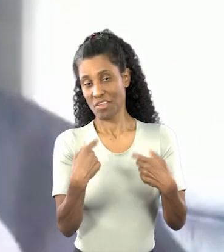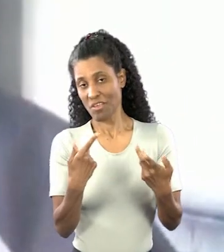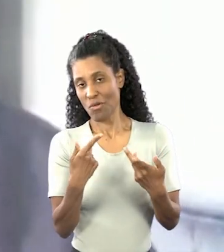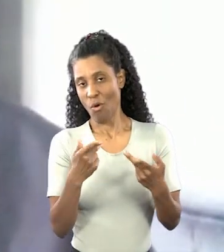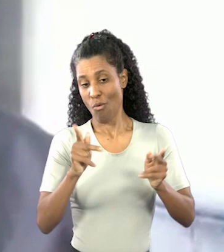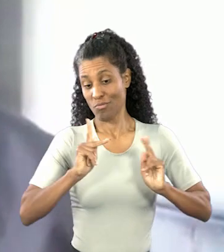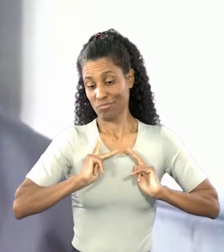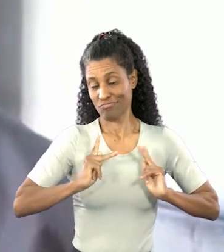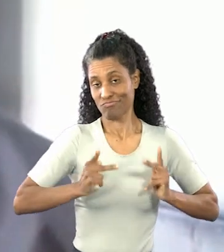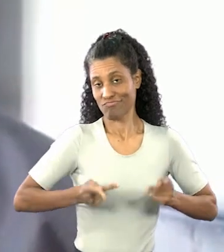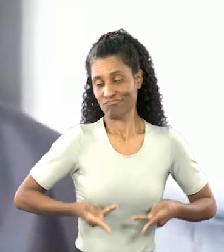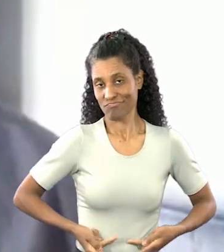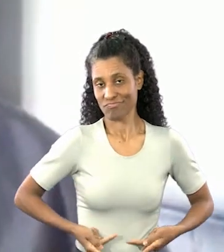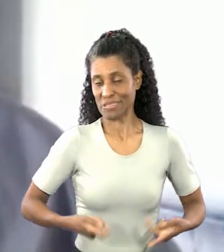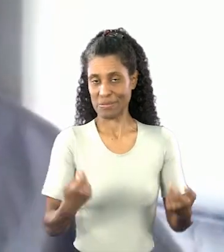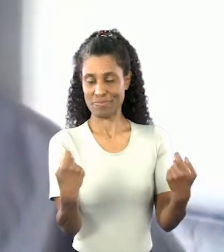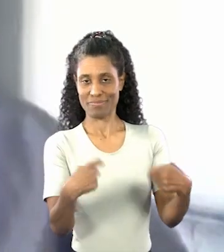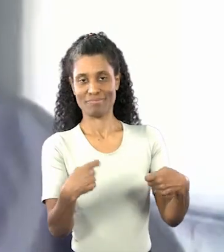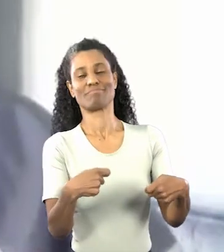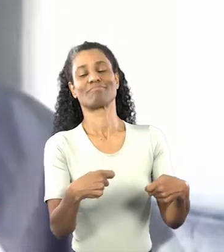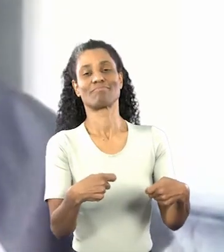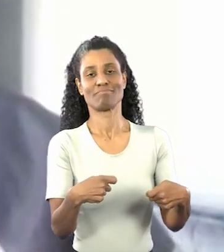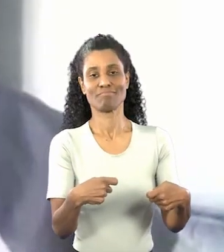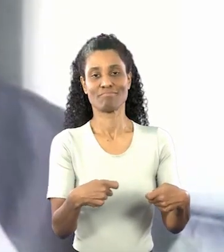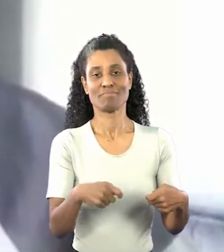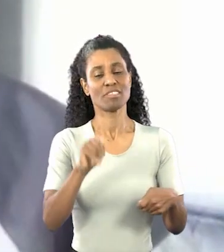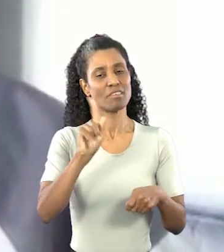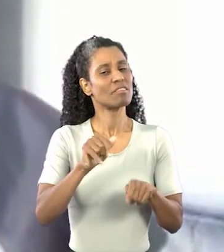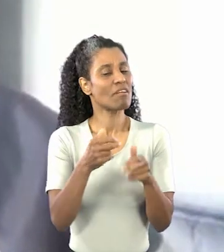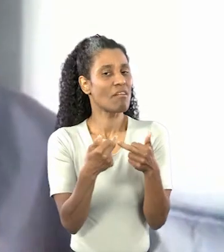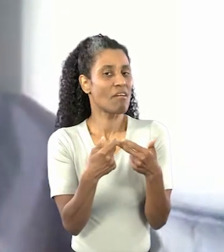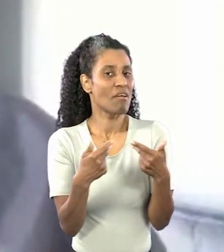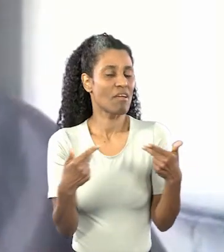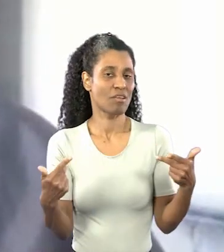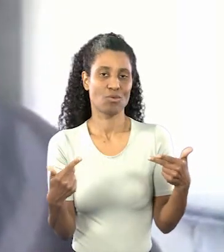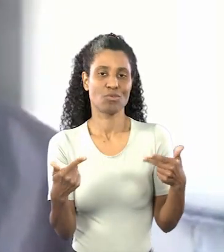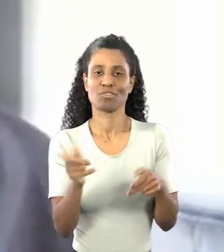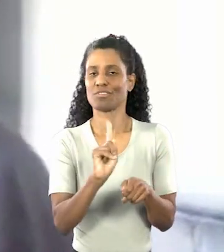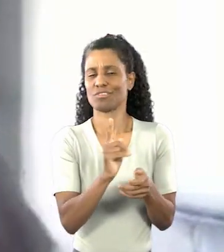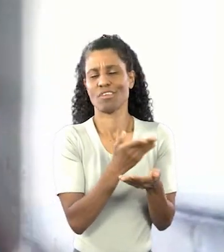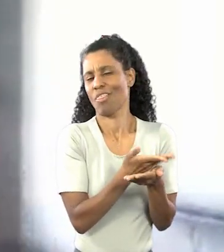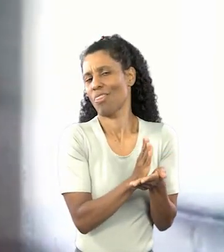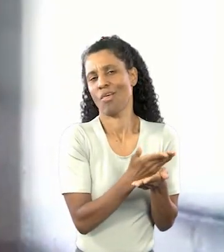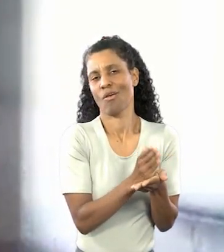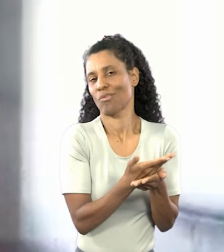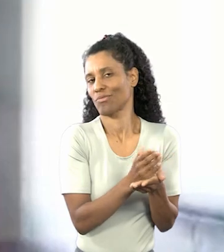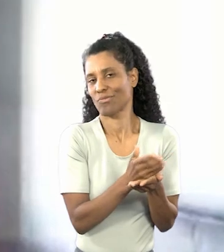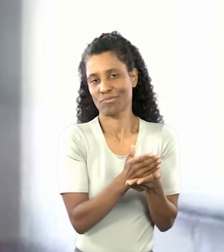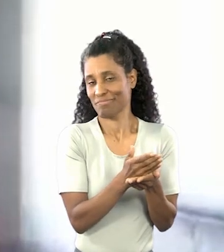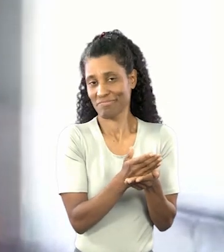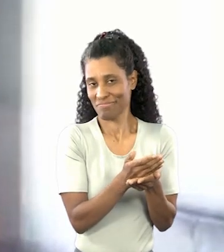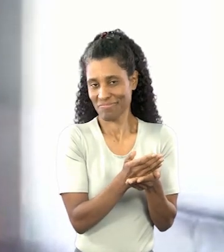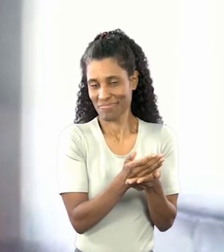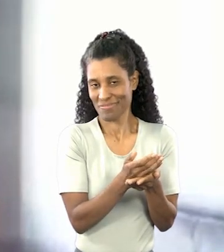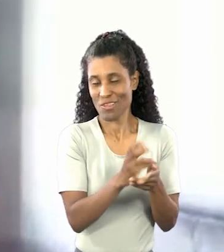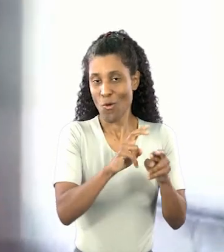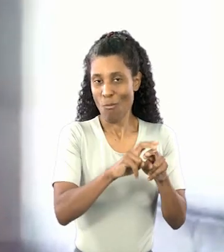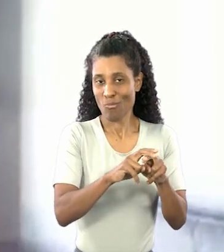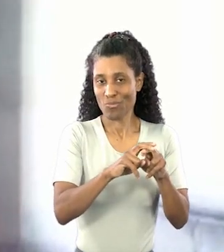carne e osso, no caso, necessita. Então, são coisas que não são atrapalhadas pela